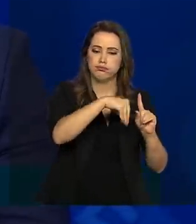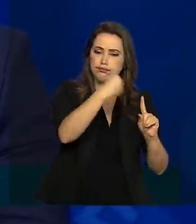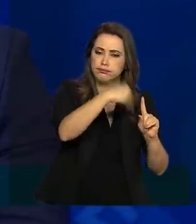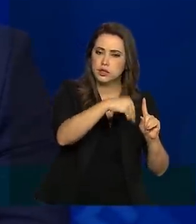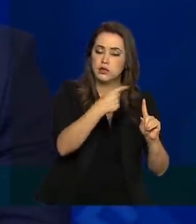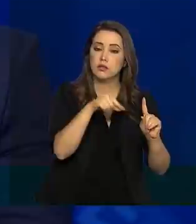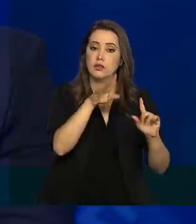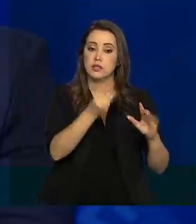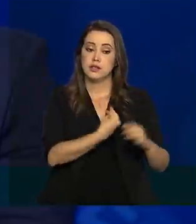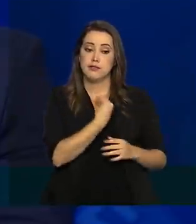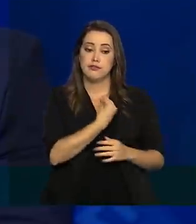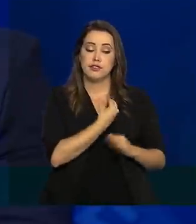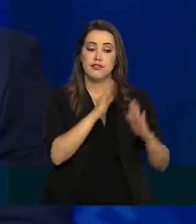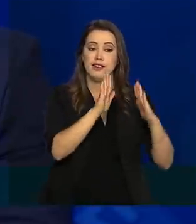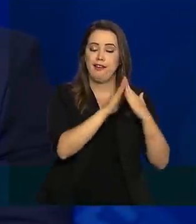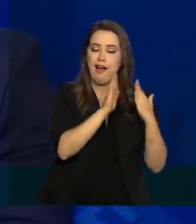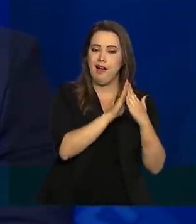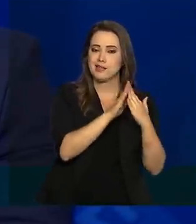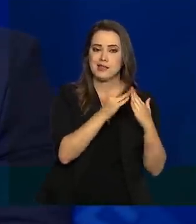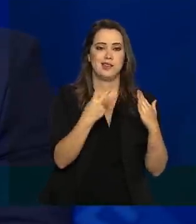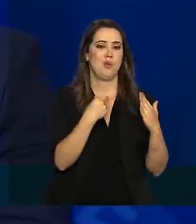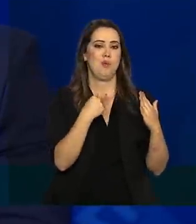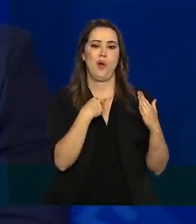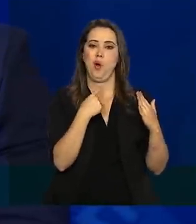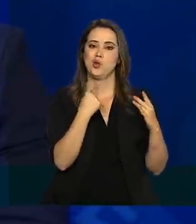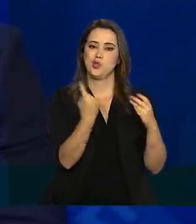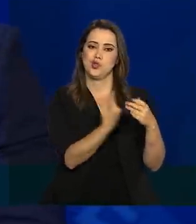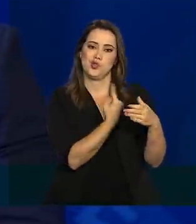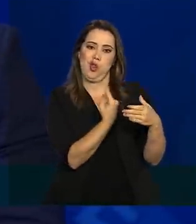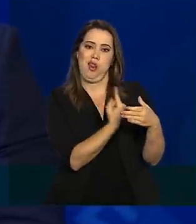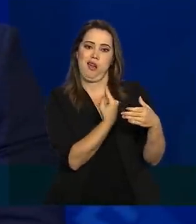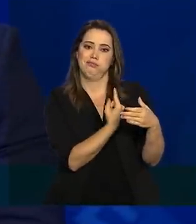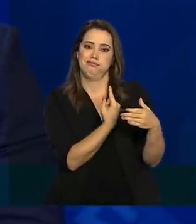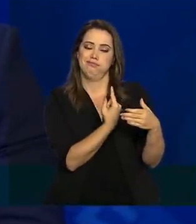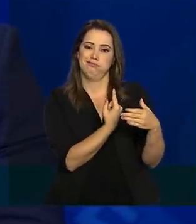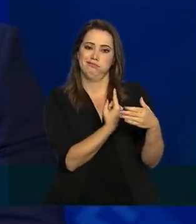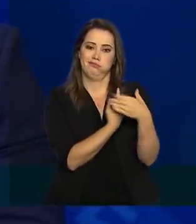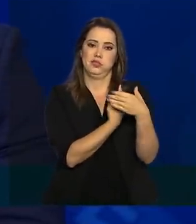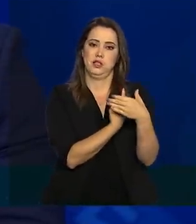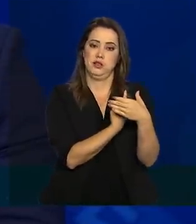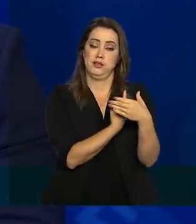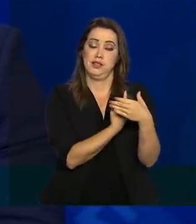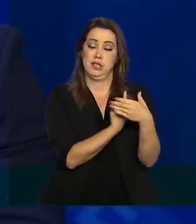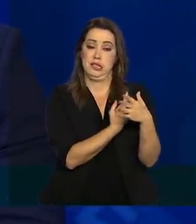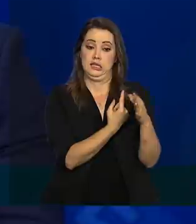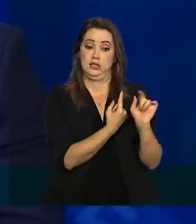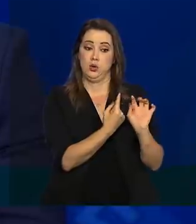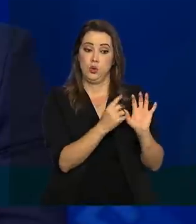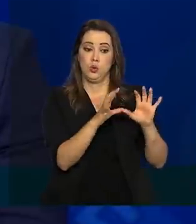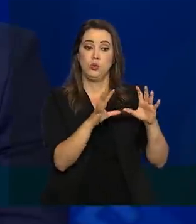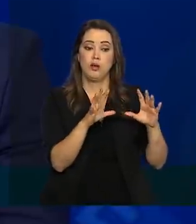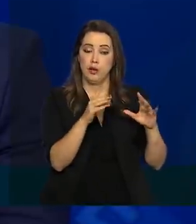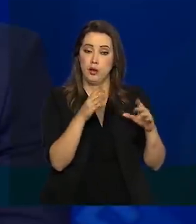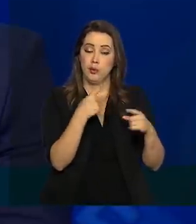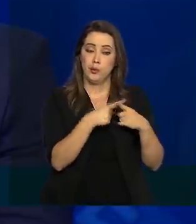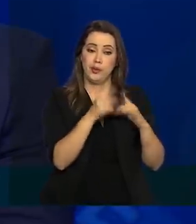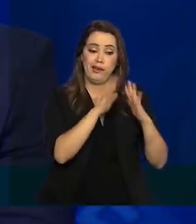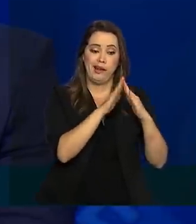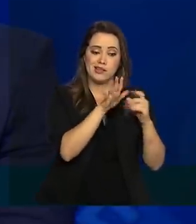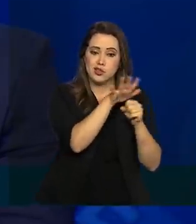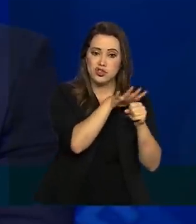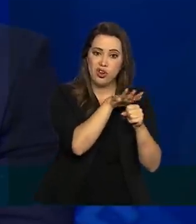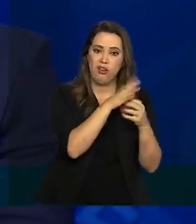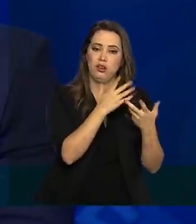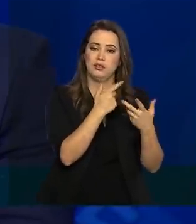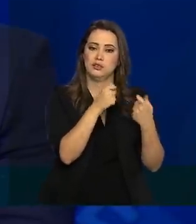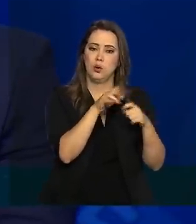em habitações que não permitem isolamento adequado para a gente pegar exatamente essa população vulnerável, idosa e outros mais